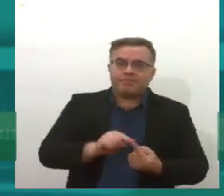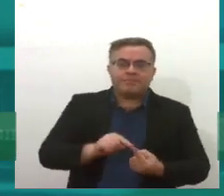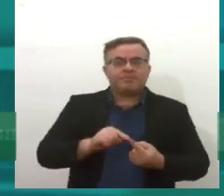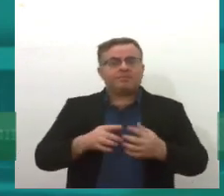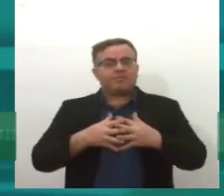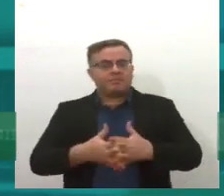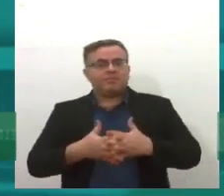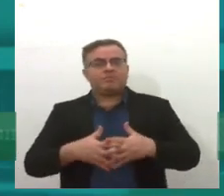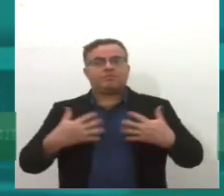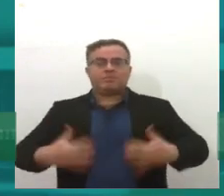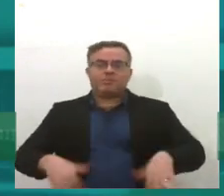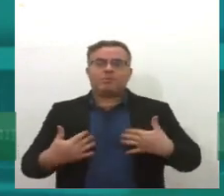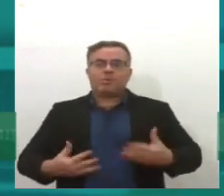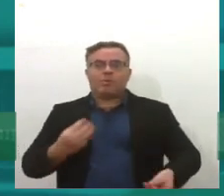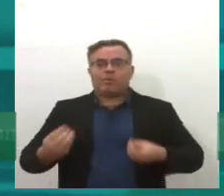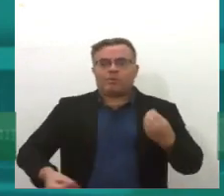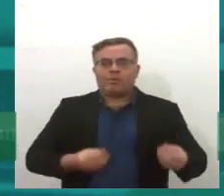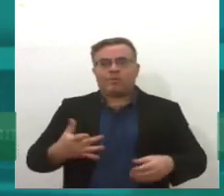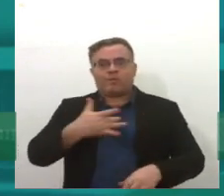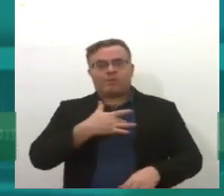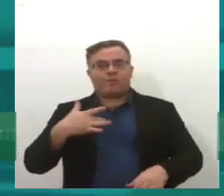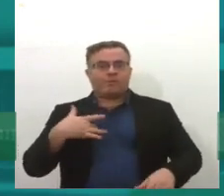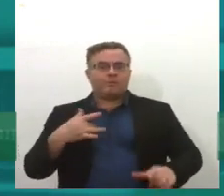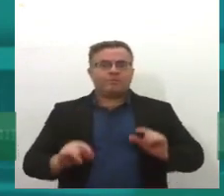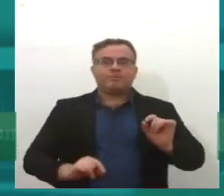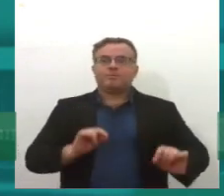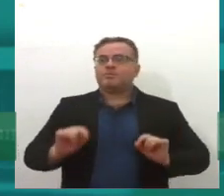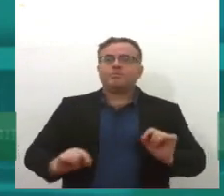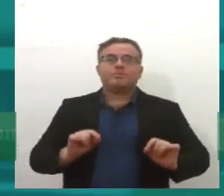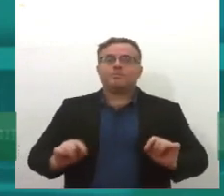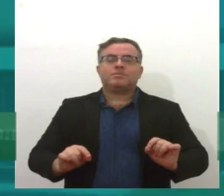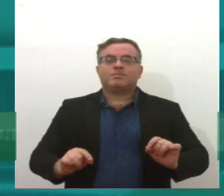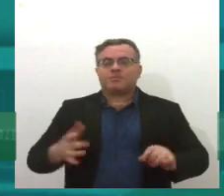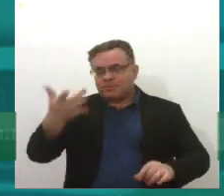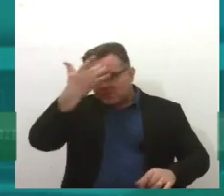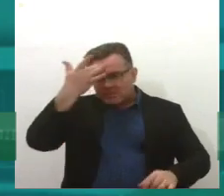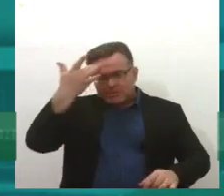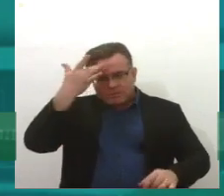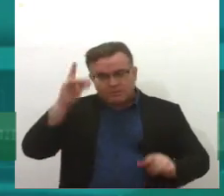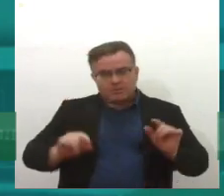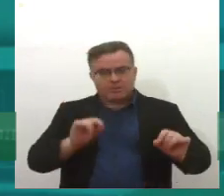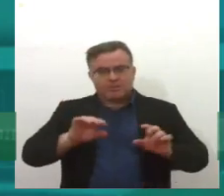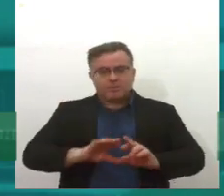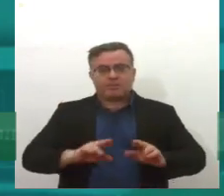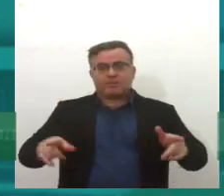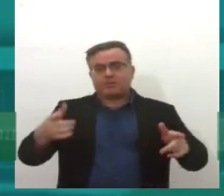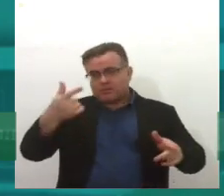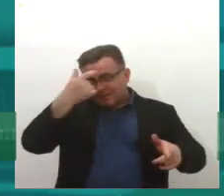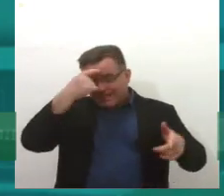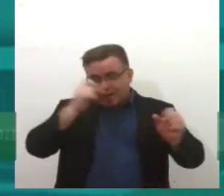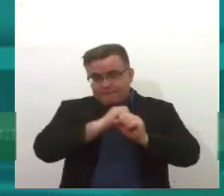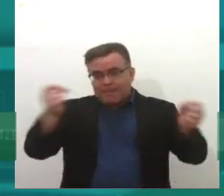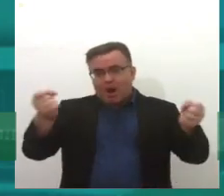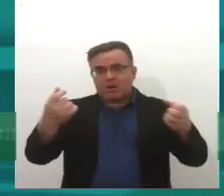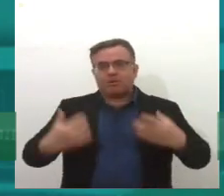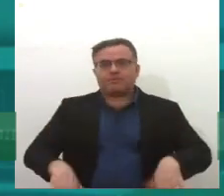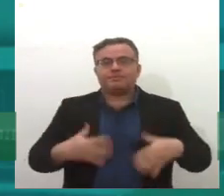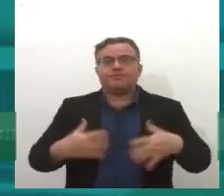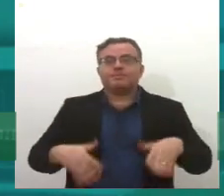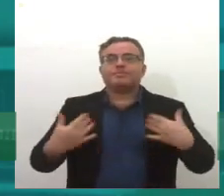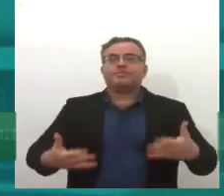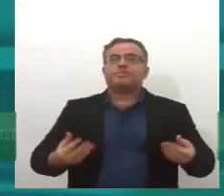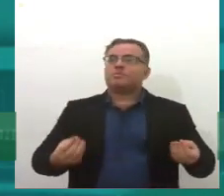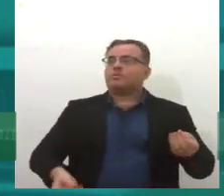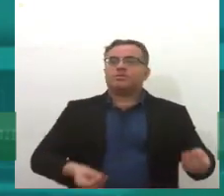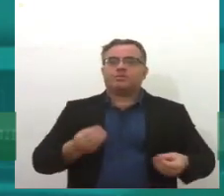de adoecimento, mas a saúde mental é muito maior do que os transtornos mentais. Vamos dizer que o transtorno mental é o que